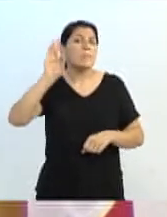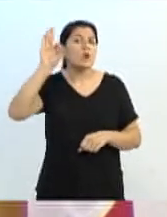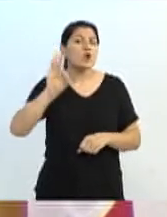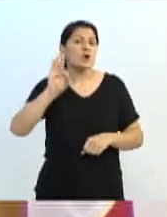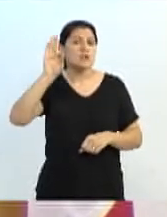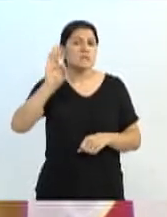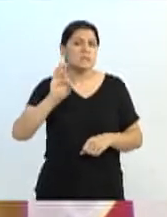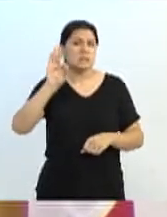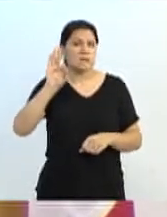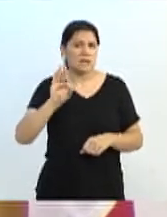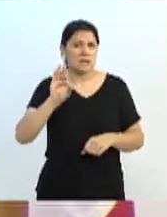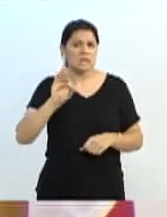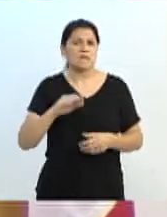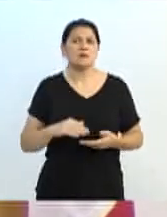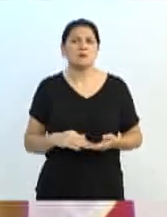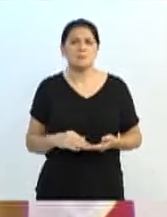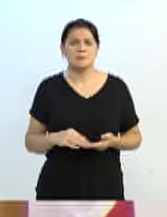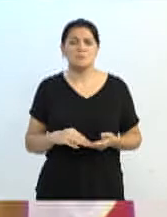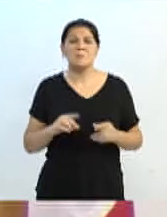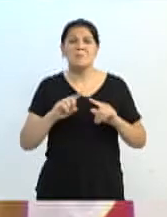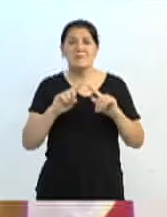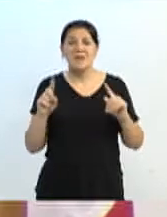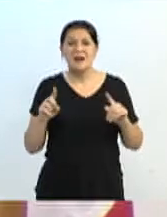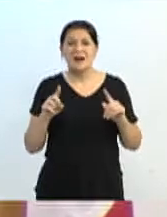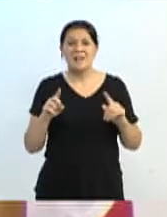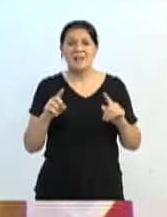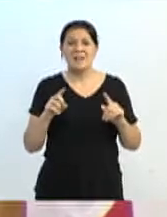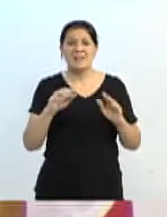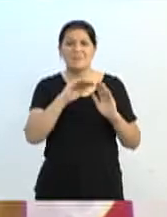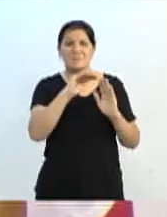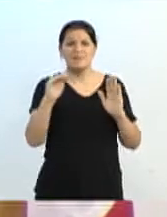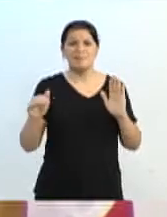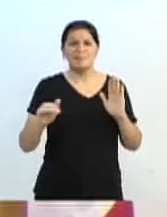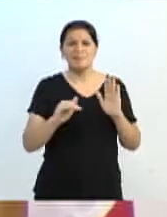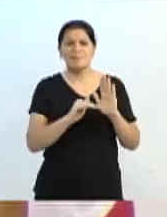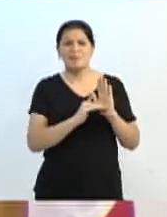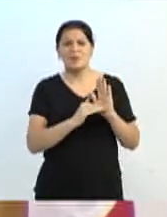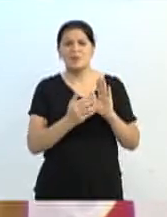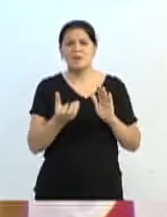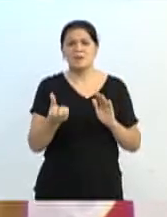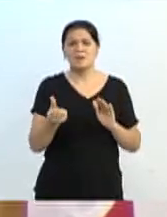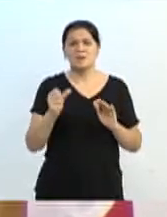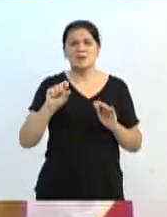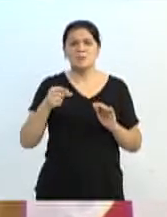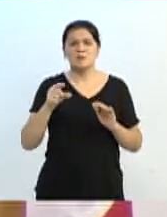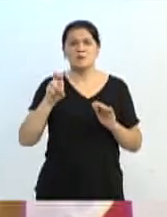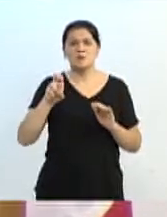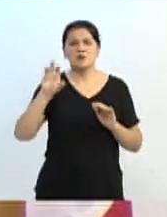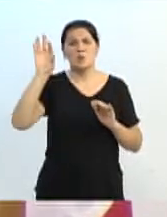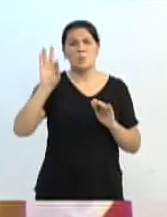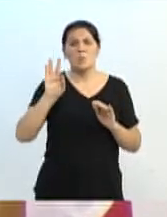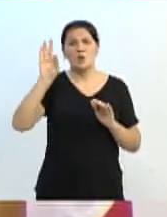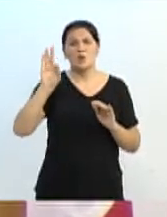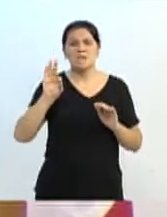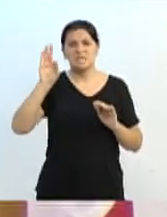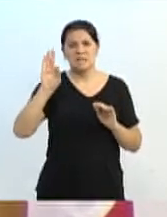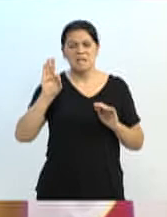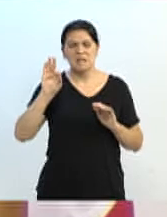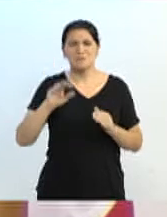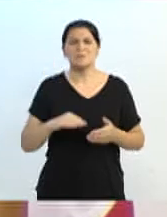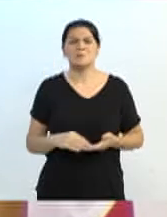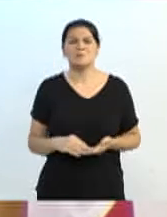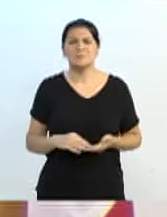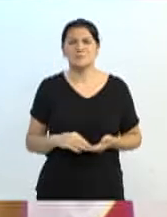Esses termos aditivos baixaram para 6,5% da reserva técnica. Então, tínhamos, nós,